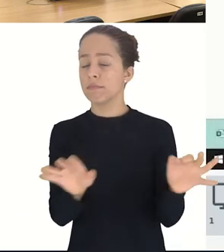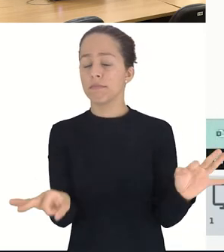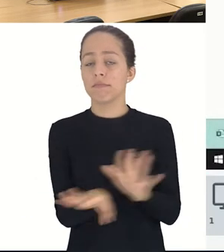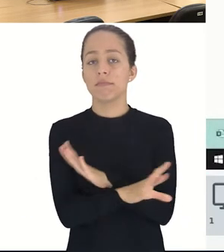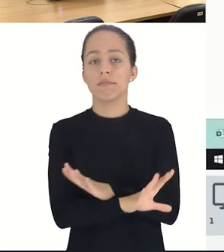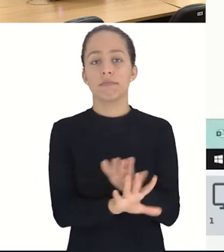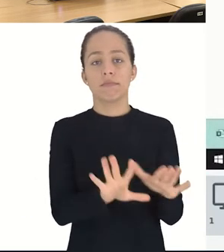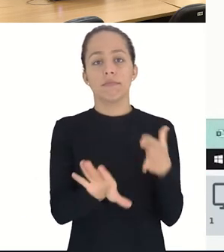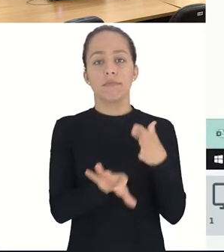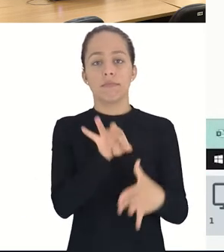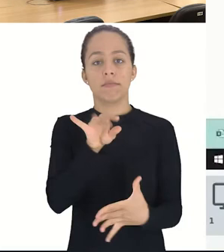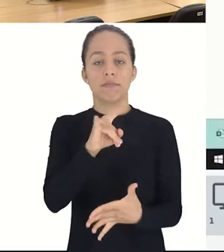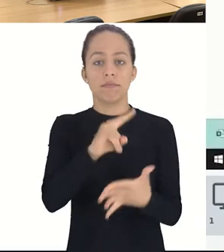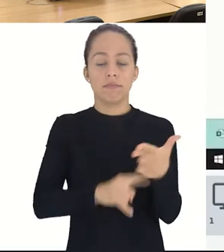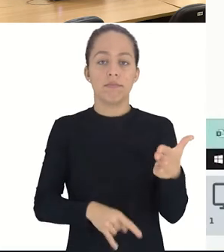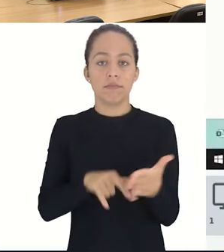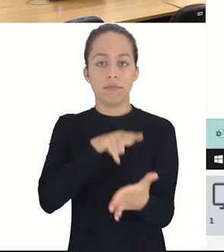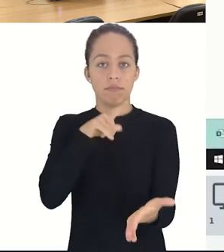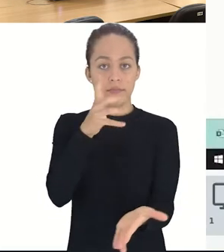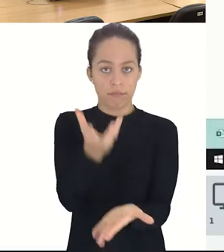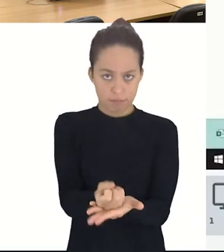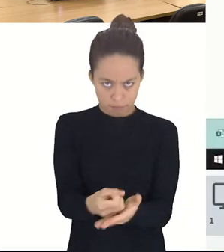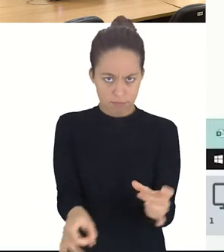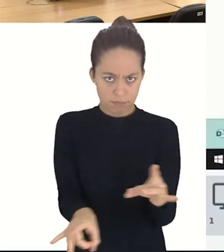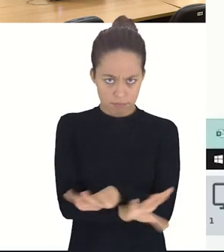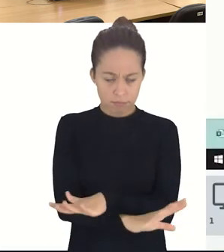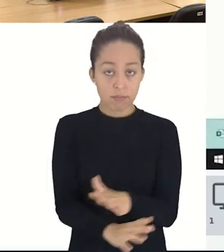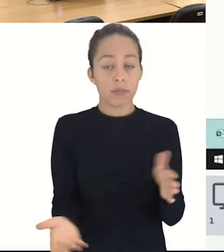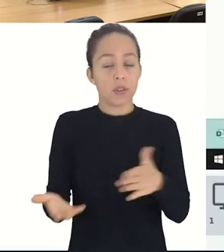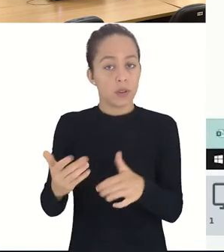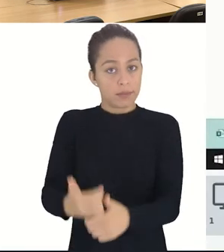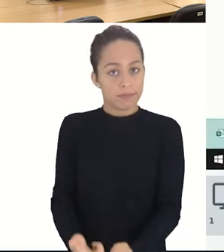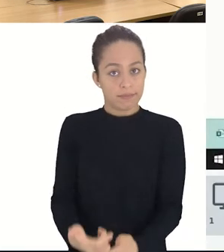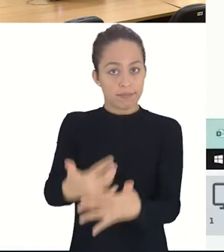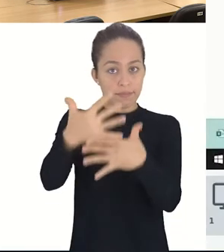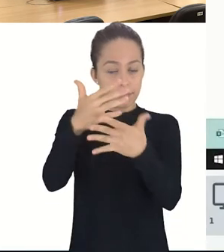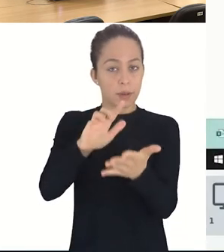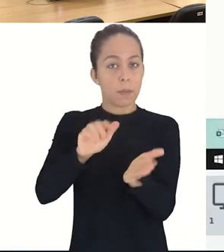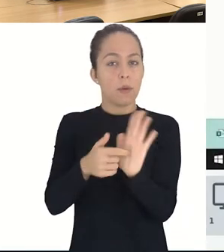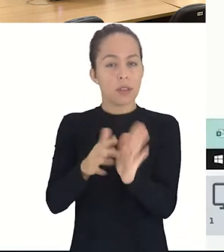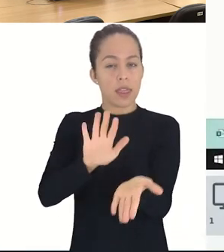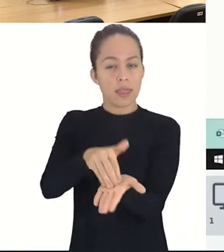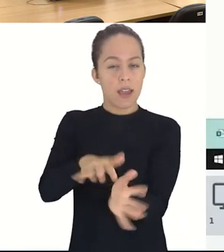Sorteio realizado, o arquivo já teve o download concluído, vamos rolar a tela até o final.